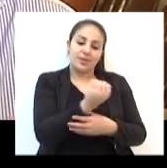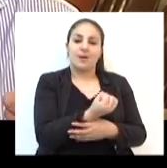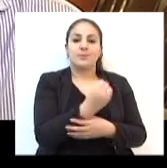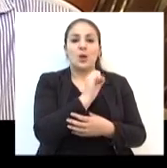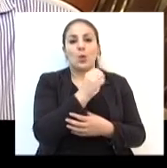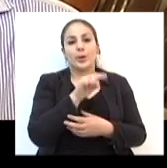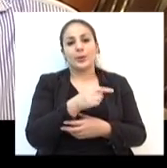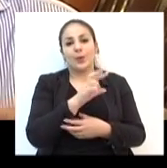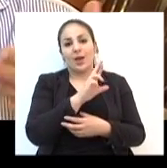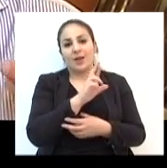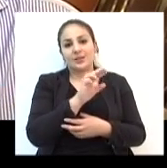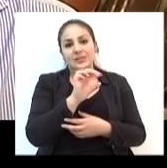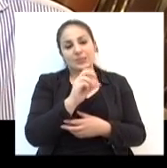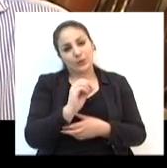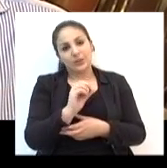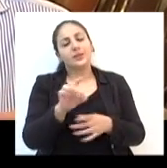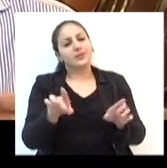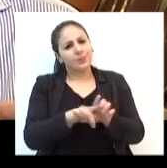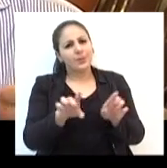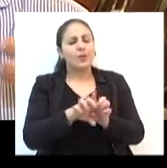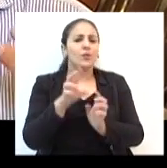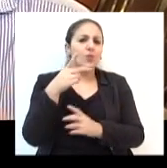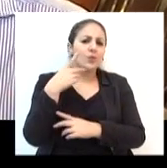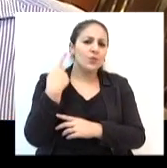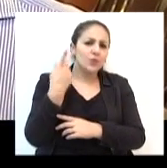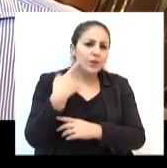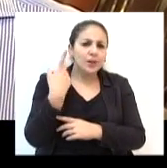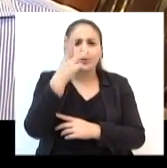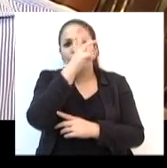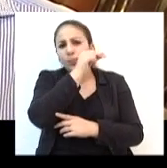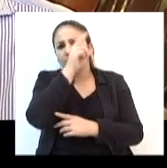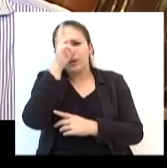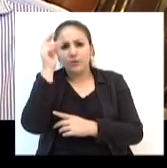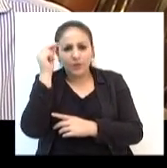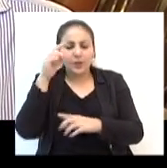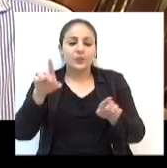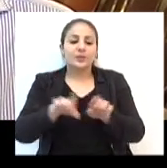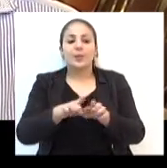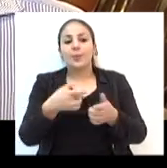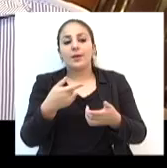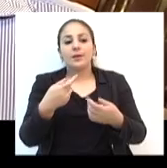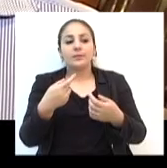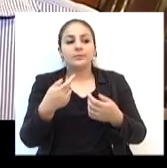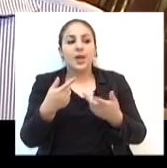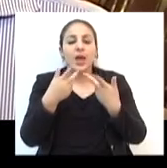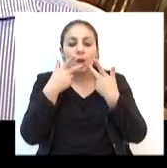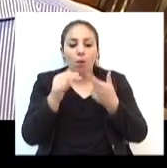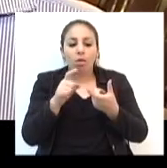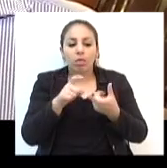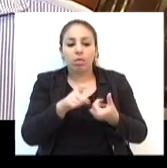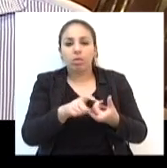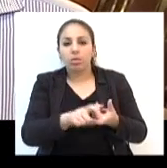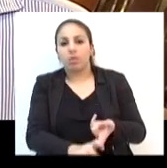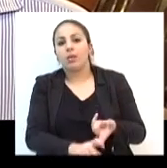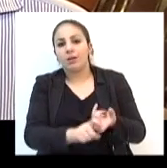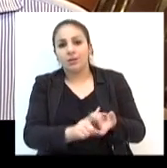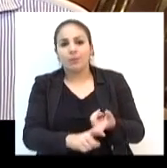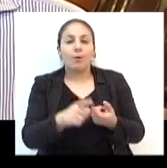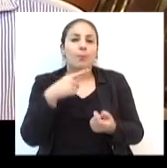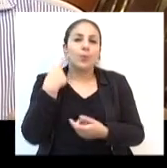o próprio vereador, os deputados, o governador do estado, eles ficam refém de uma política